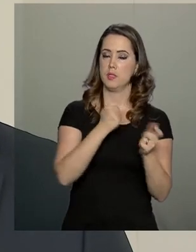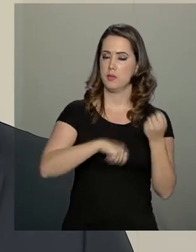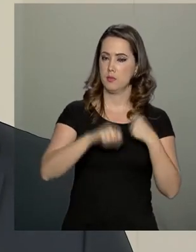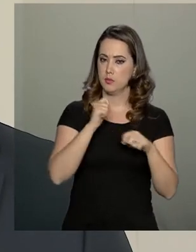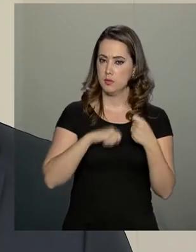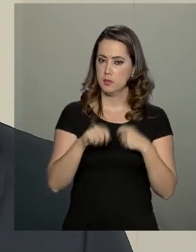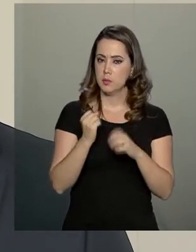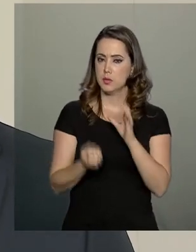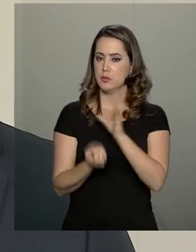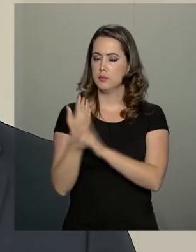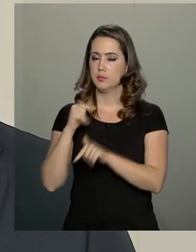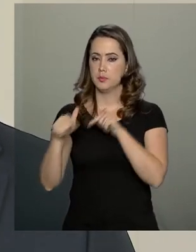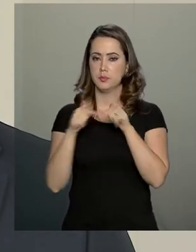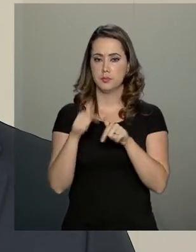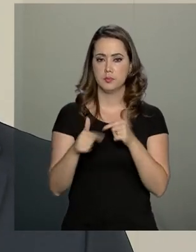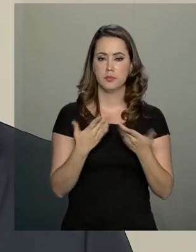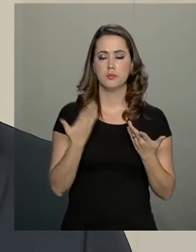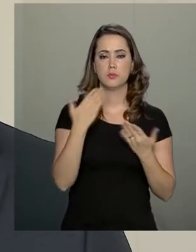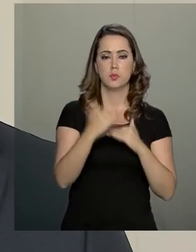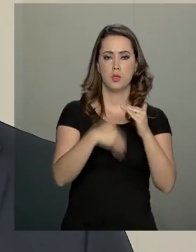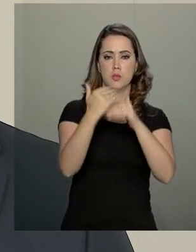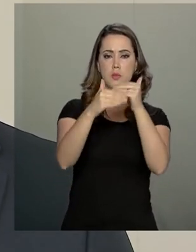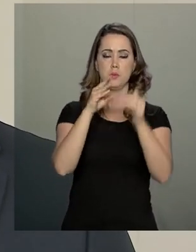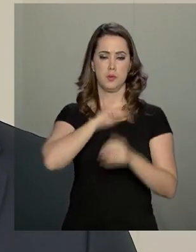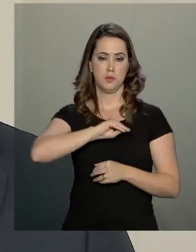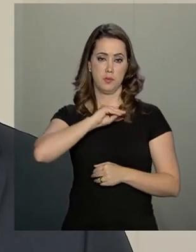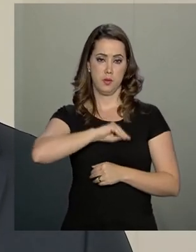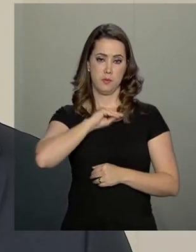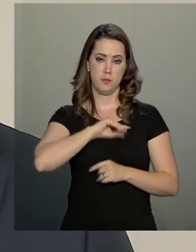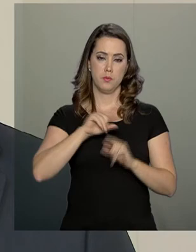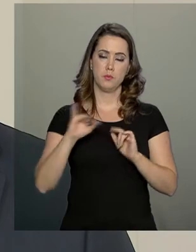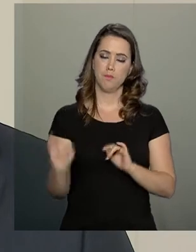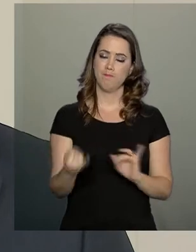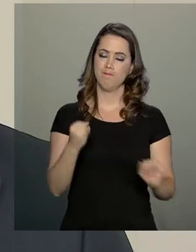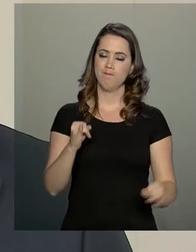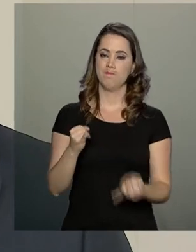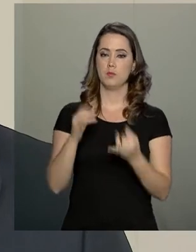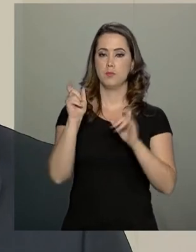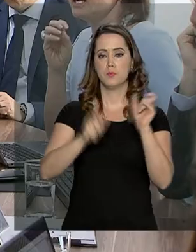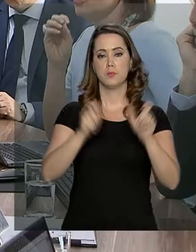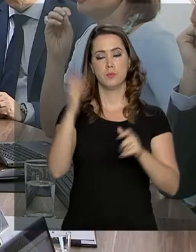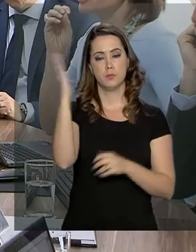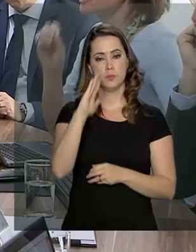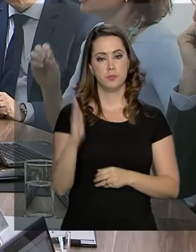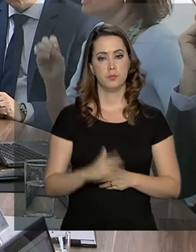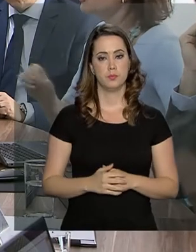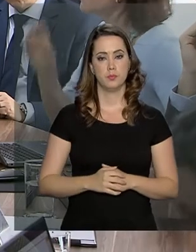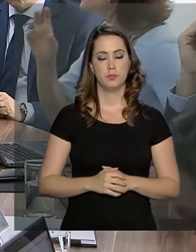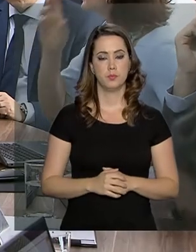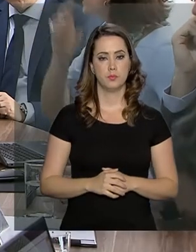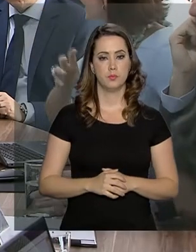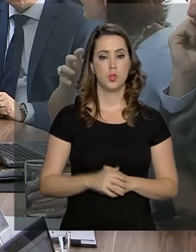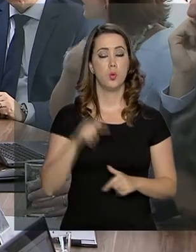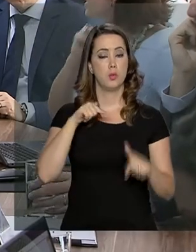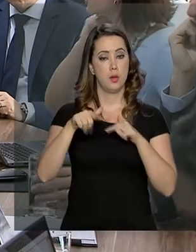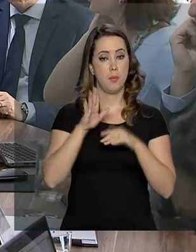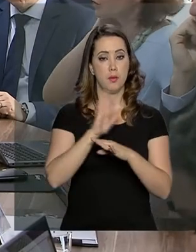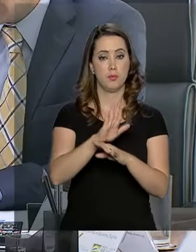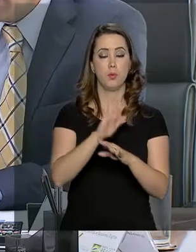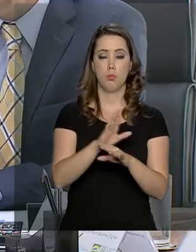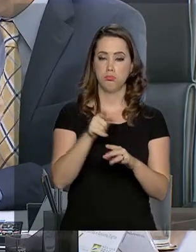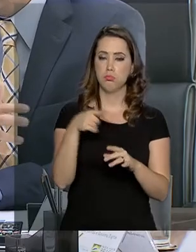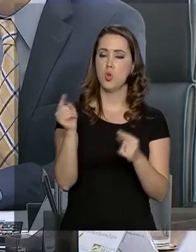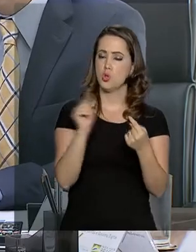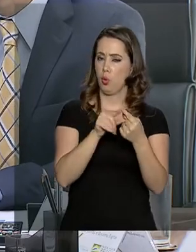economia, na geração de empregos, aumento da renda e de oportunidades para os brasileiros. A medida é apoiada pela Secretaria de